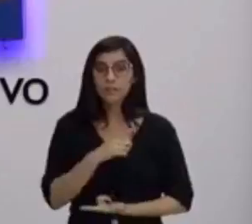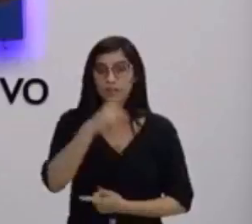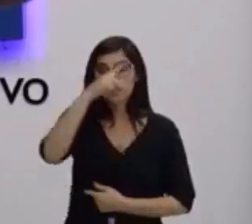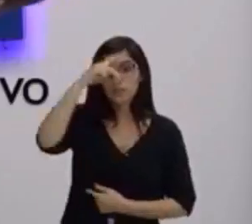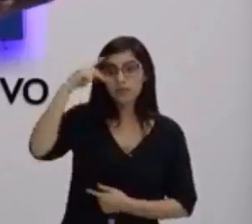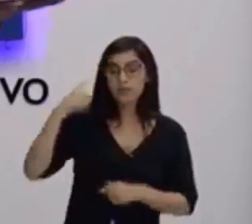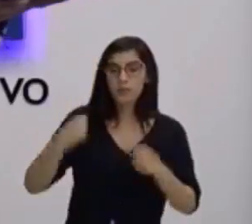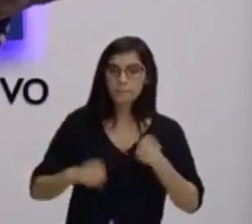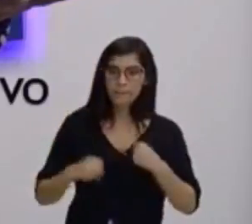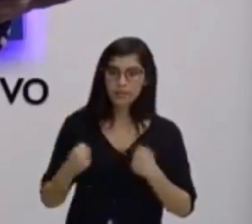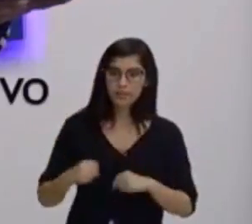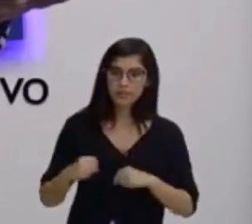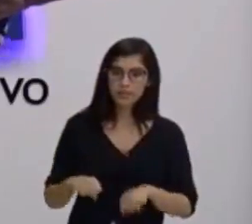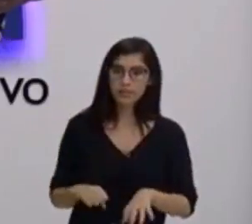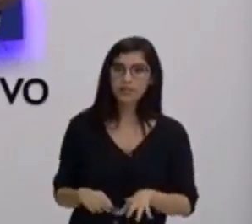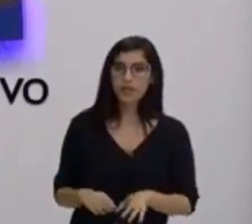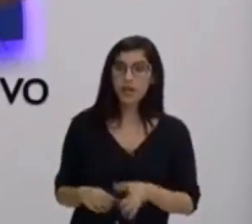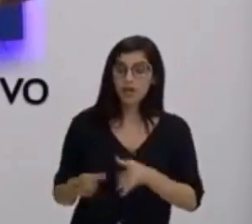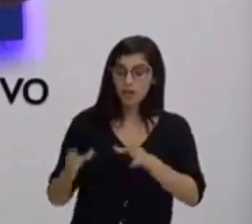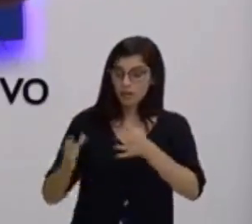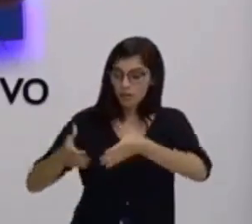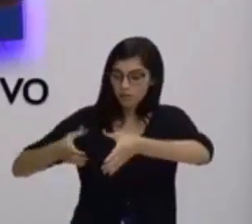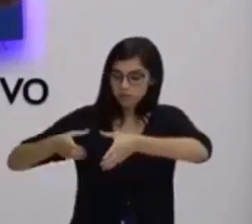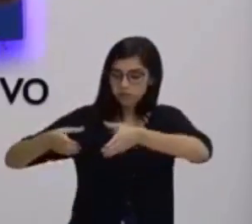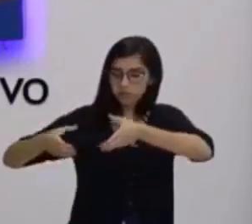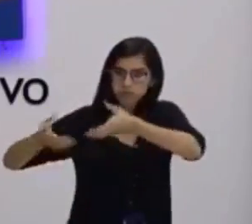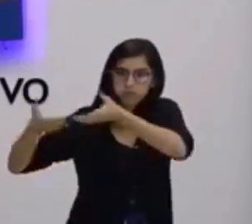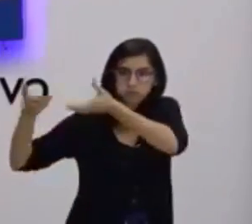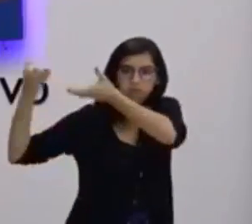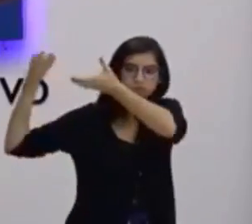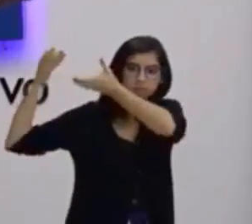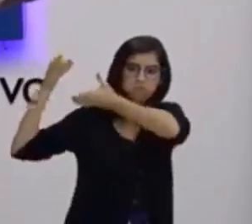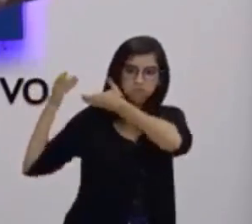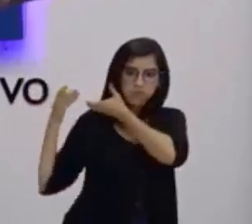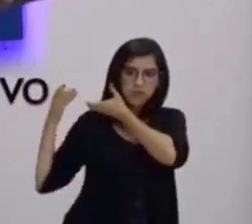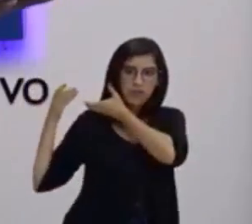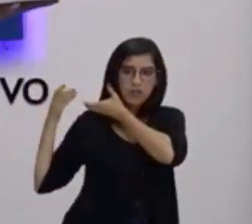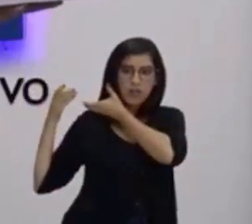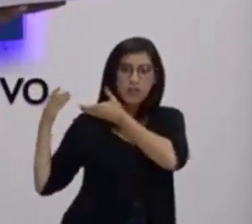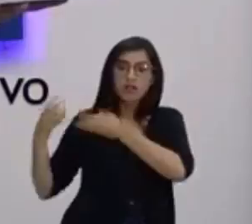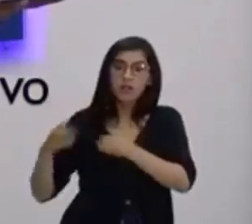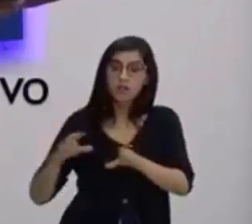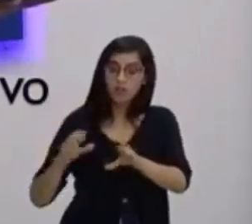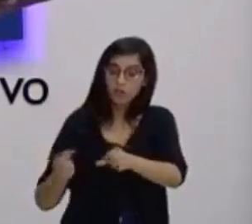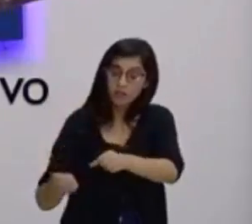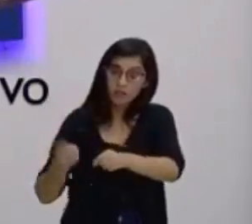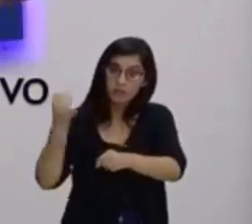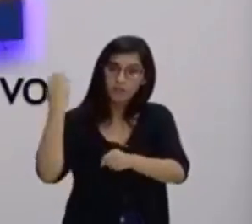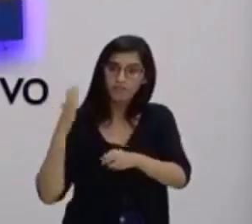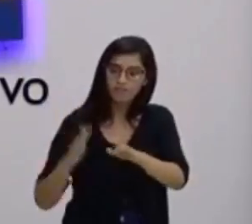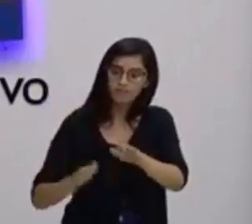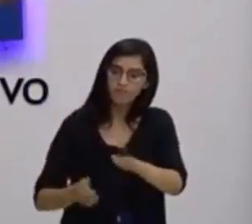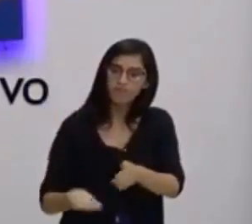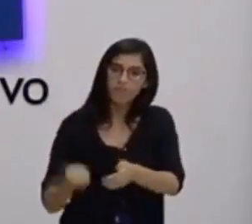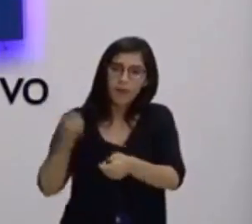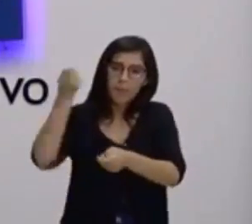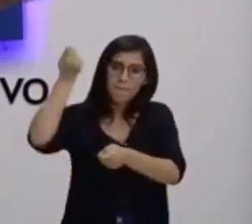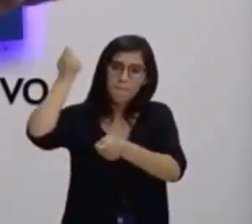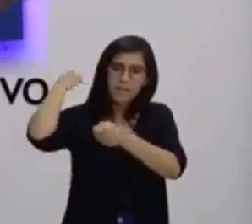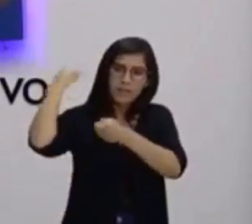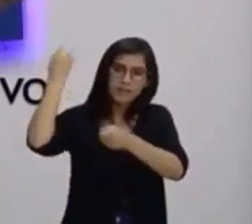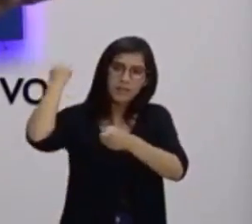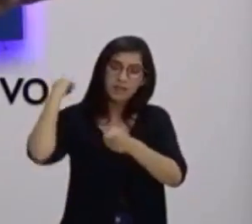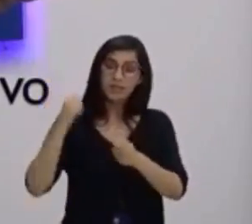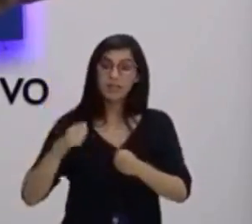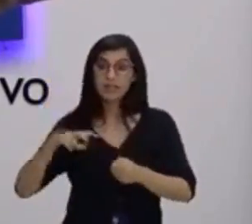precisa colocar uma cesta grande nas costas e ir colocando peso dentro dela e até mesmo se deslocando.